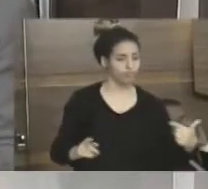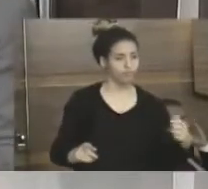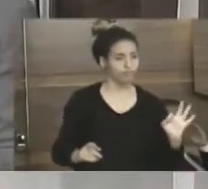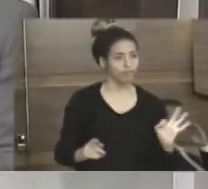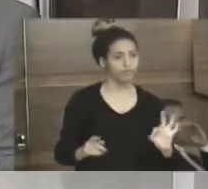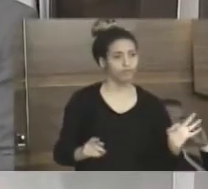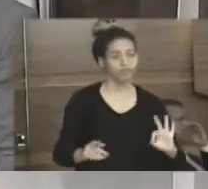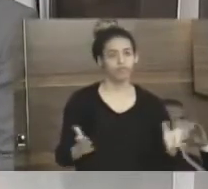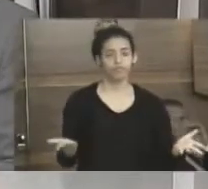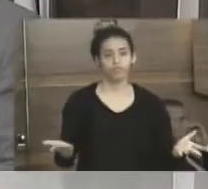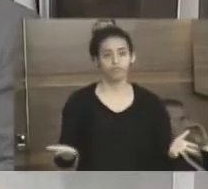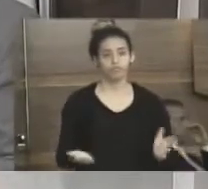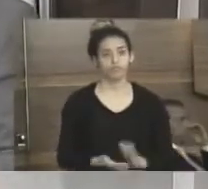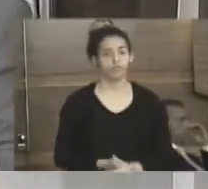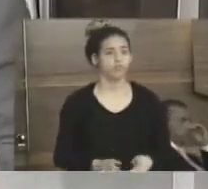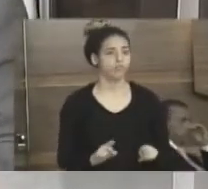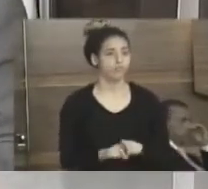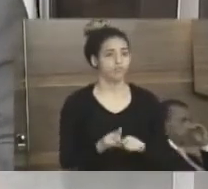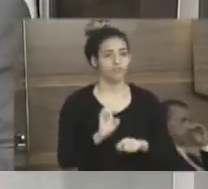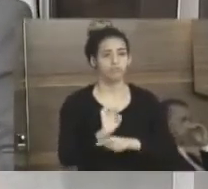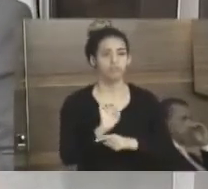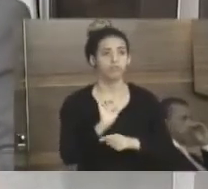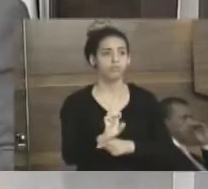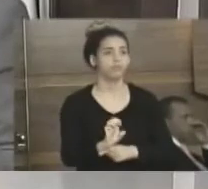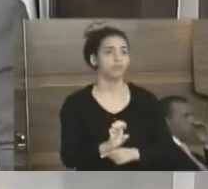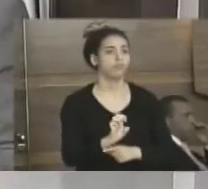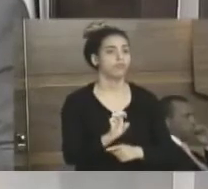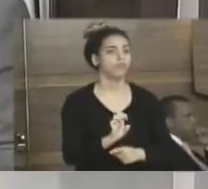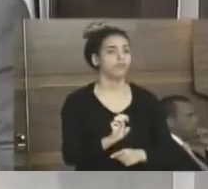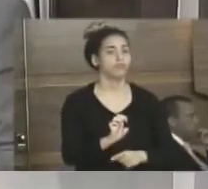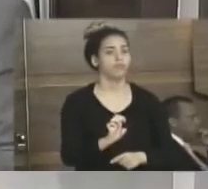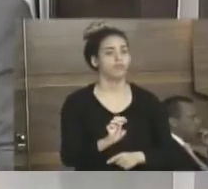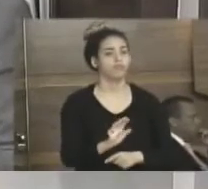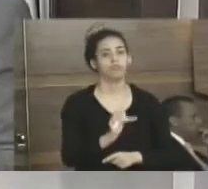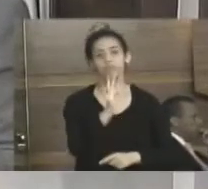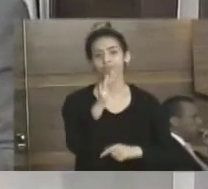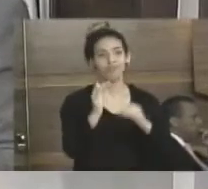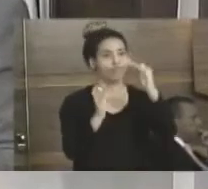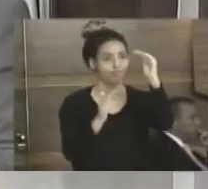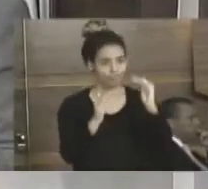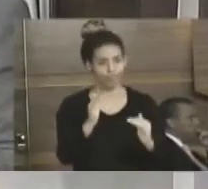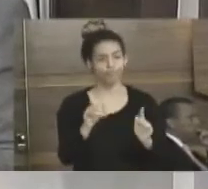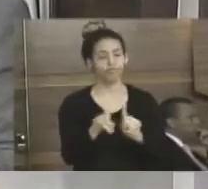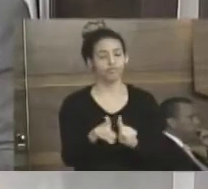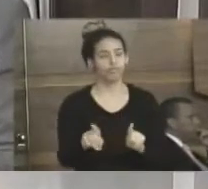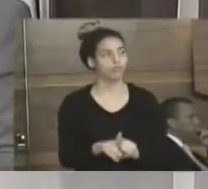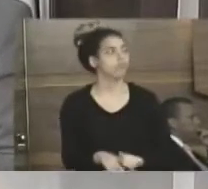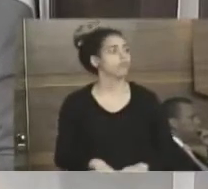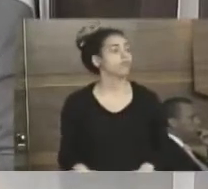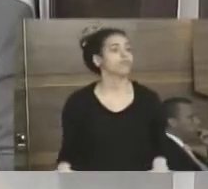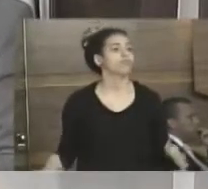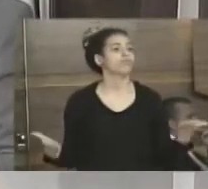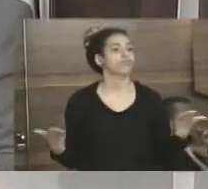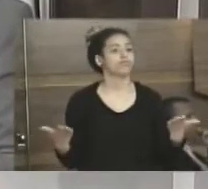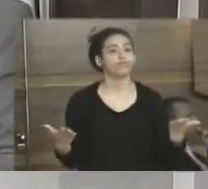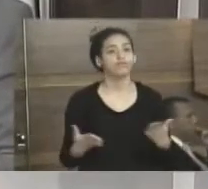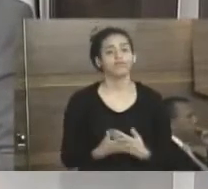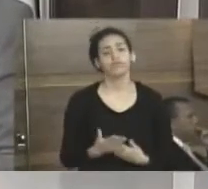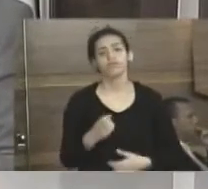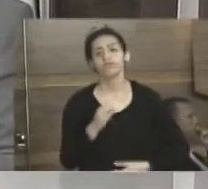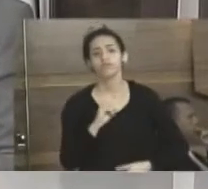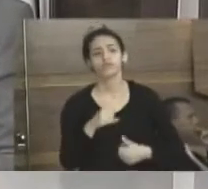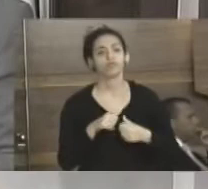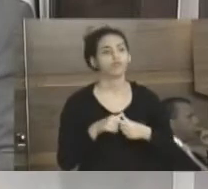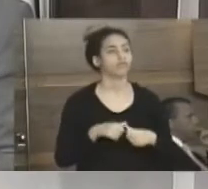projeção de 8 milhões, que não é nada para a ITBI de Angra dos Reis. É só puxar. Mas vamos lá. A questão é, se